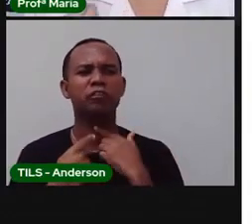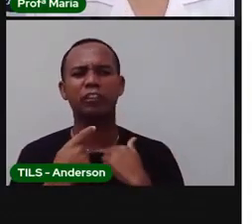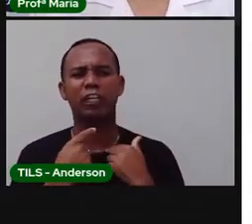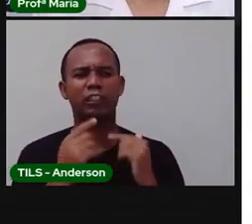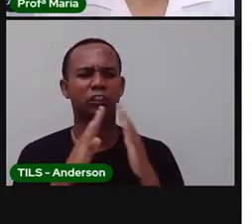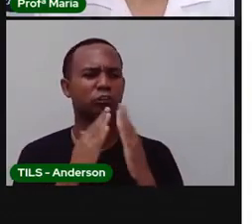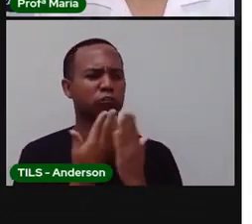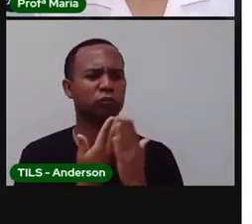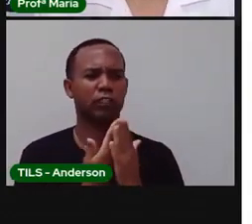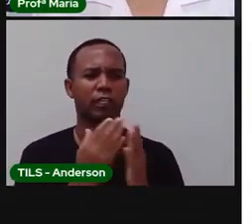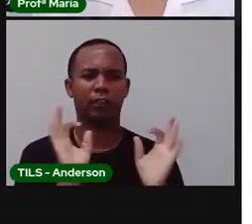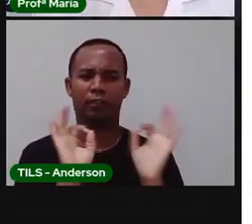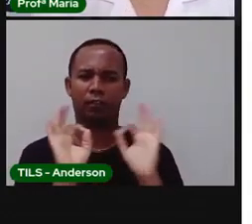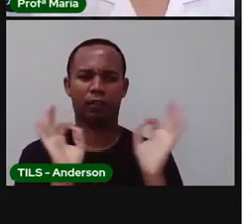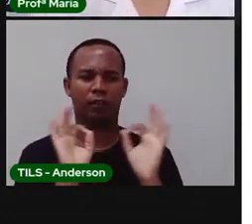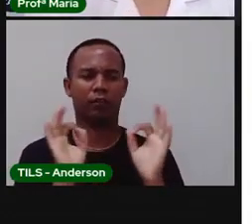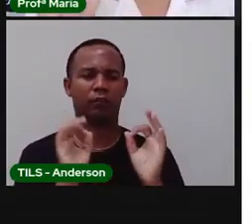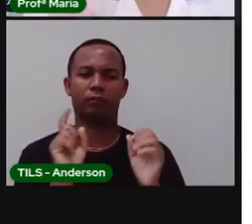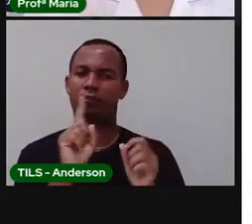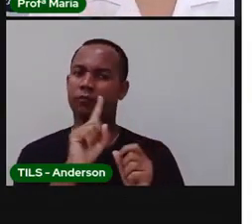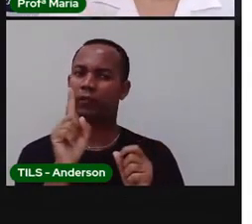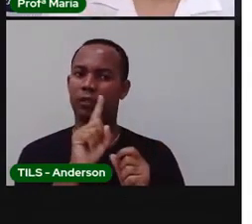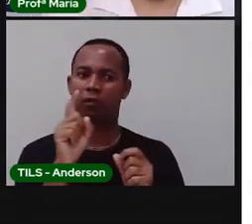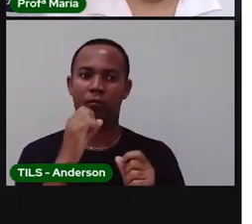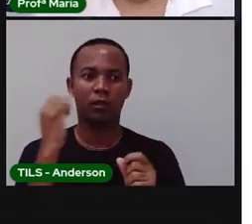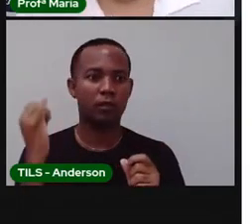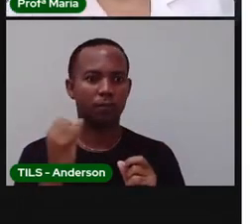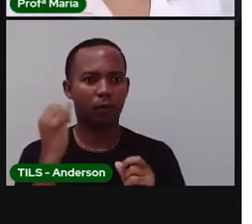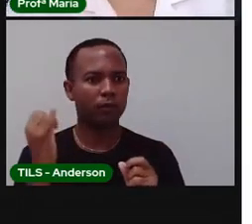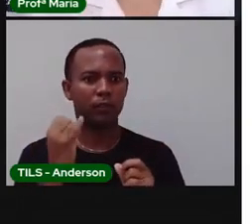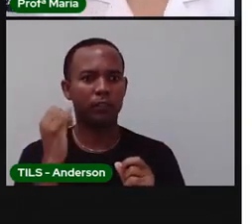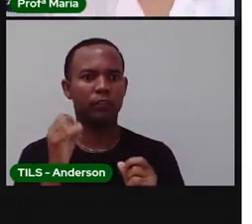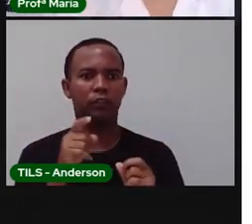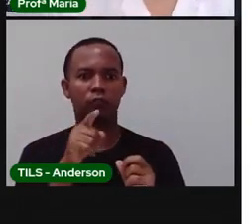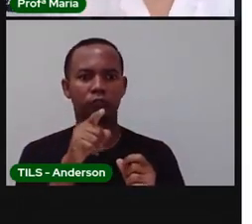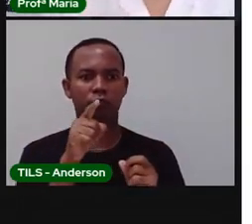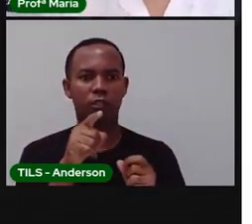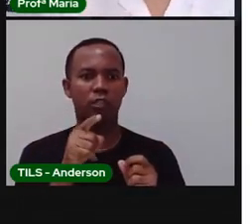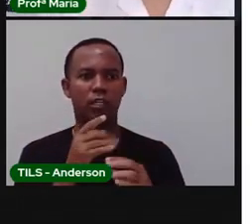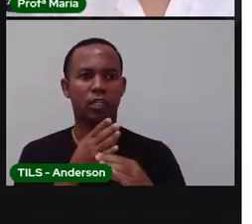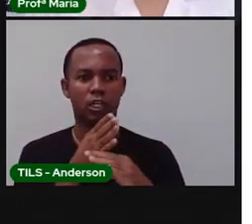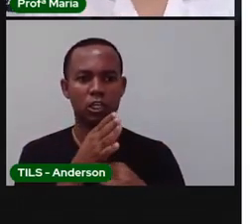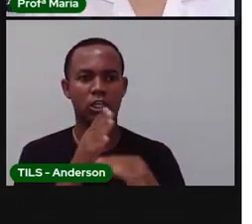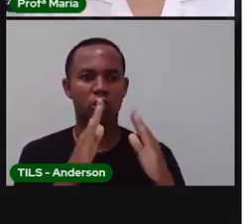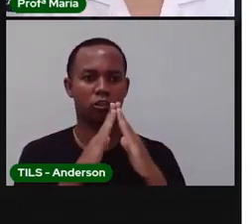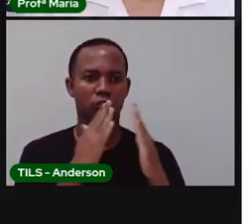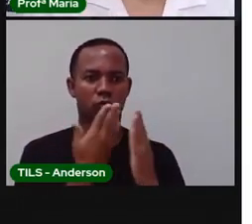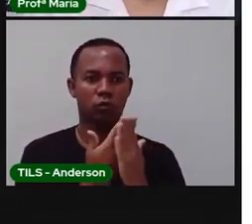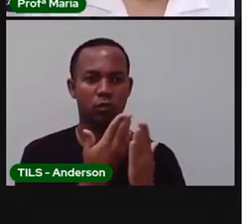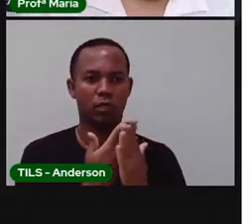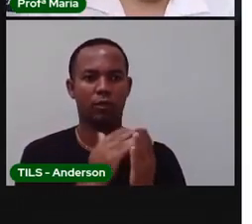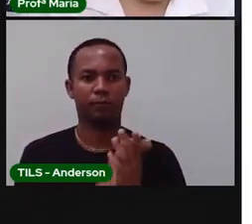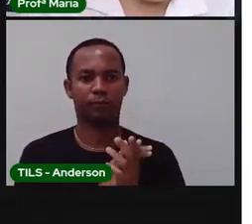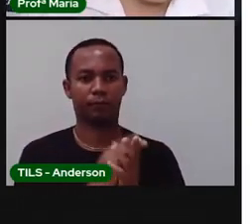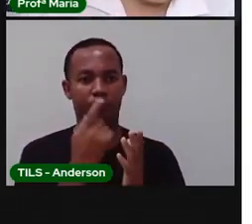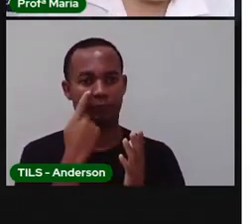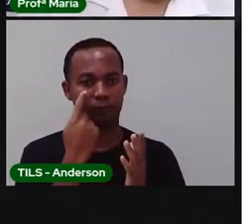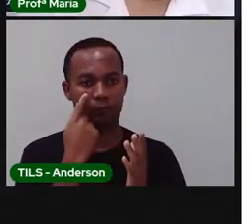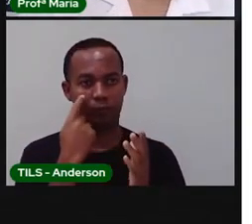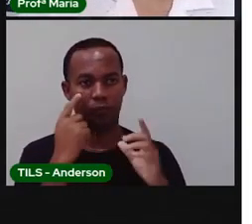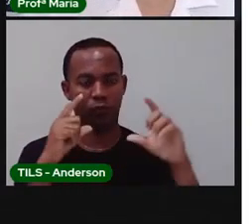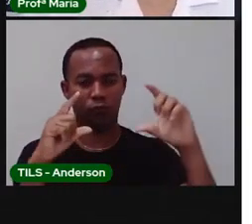você esteja na escola, sempre. Foto aí da escola Lídice Antunes, né, escola que a Pro